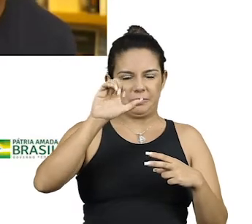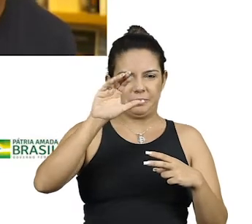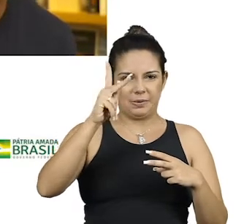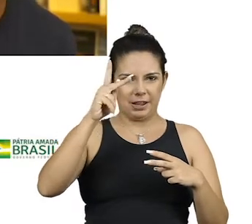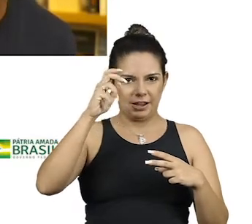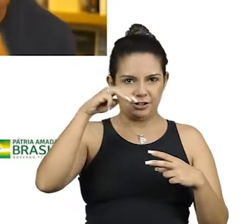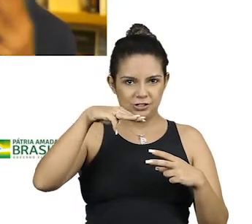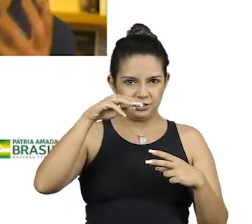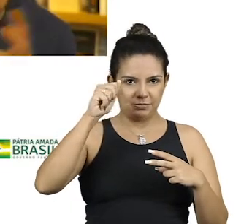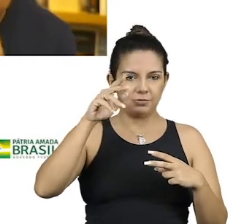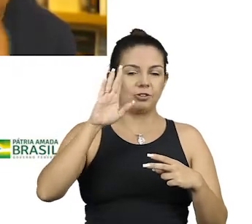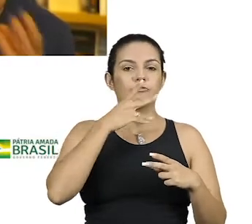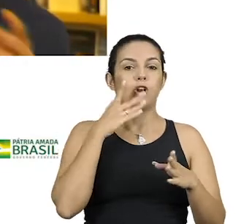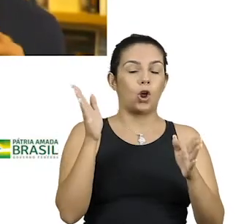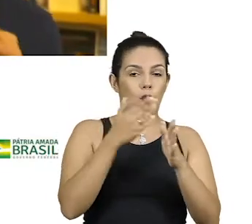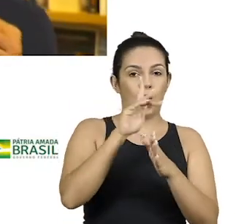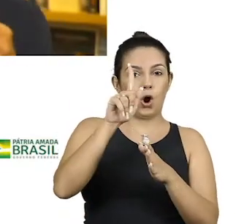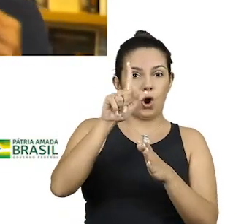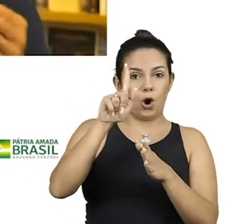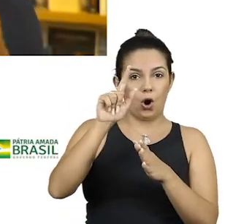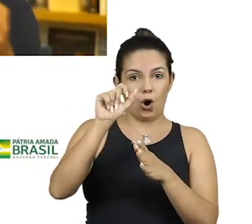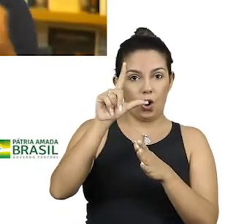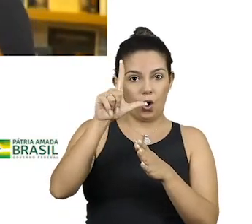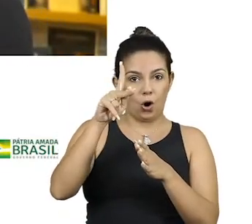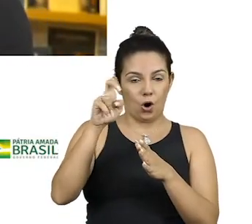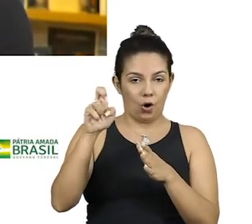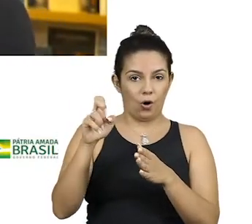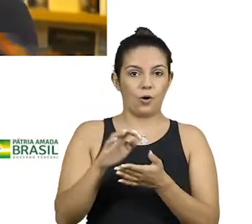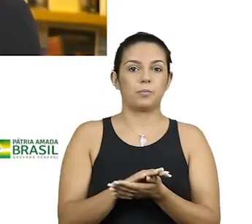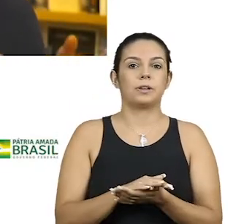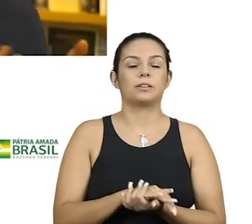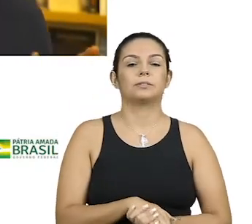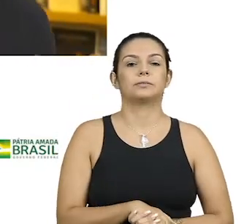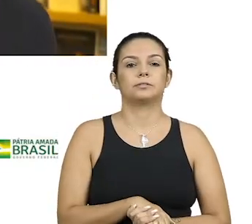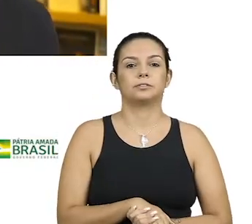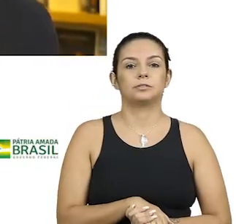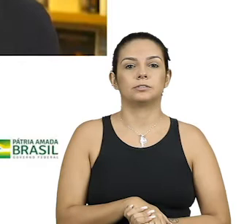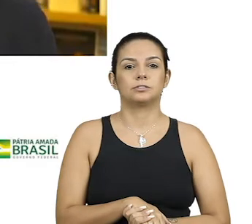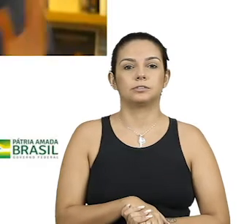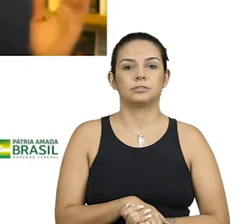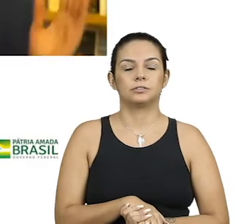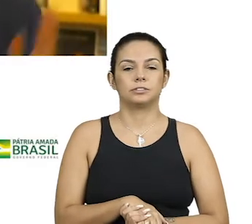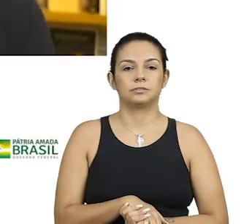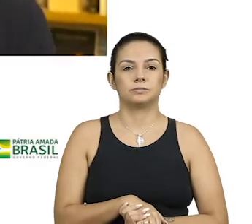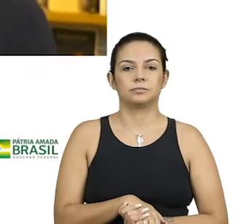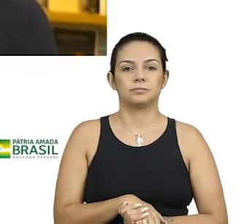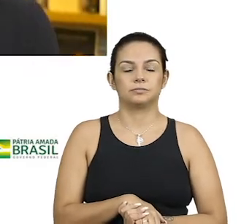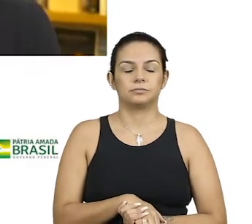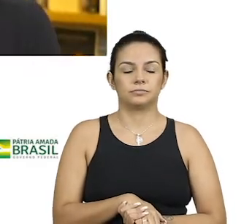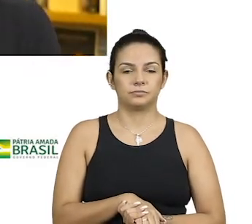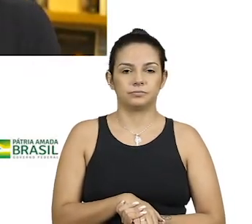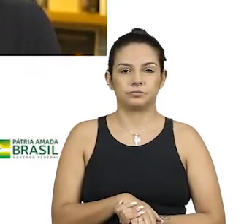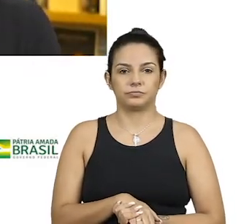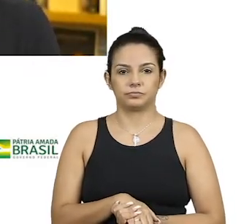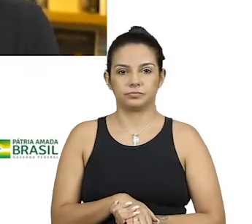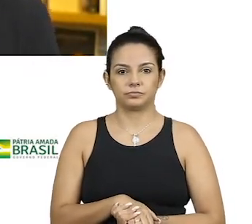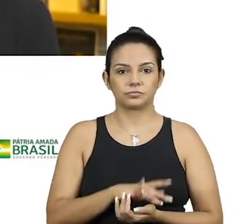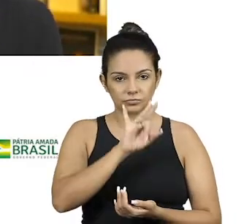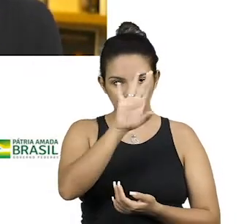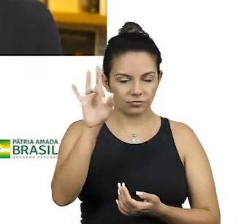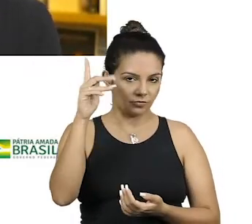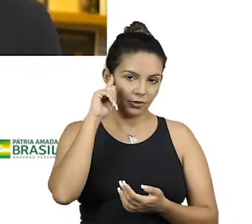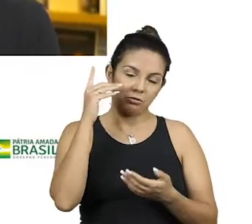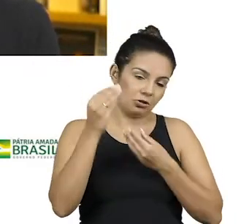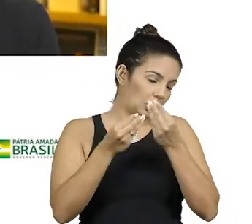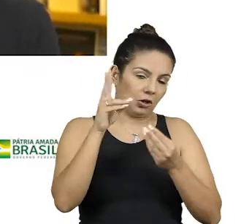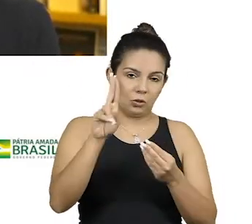muitos chamam de golpe. Vamos botar impeachment if em golpe. Eu prefiro chamar de impeachment, mas cada um